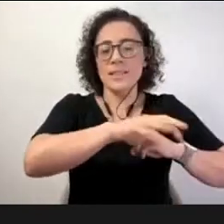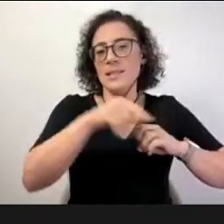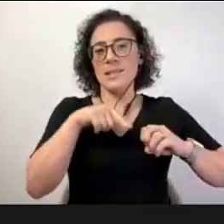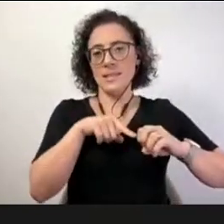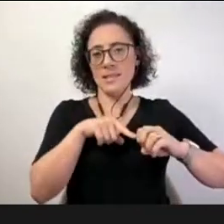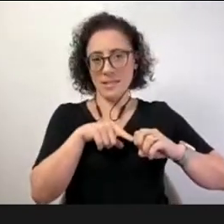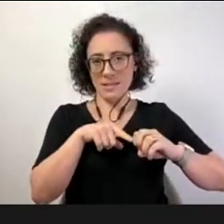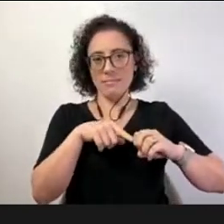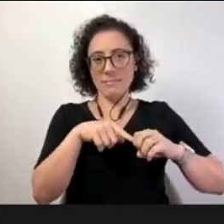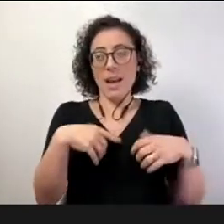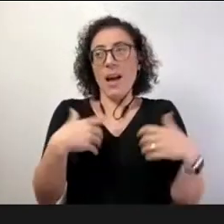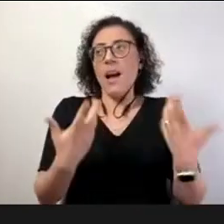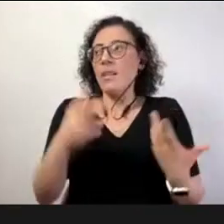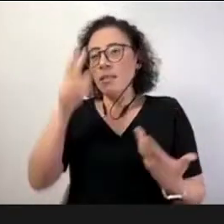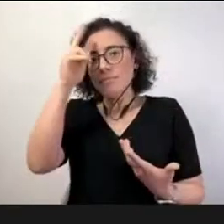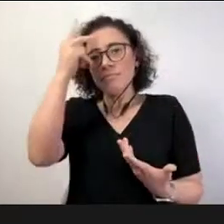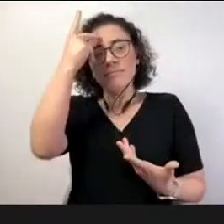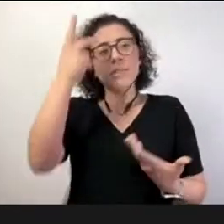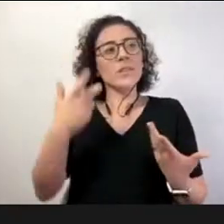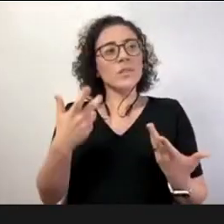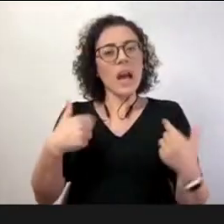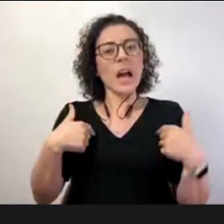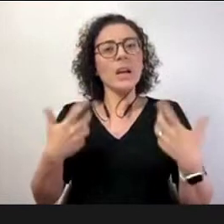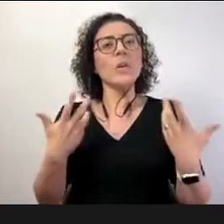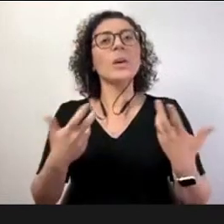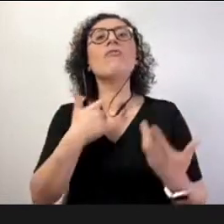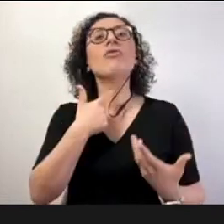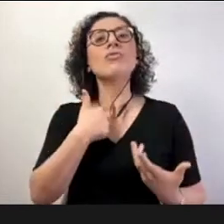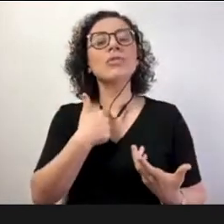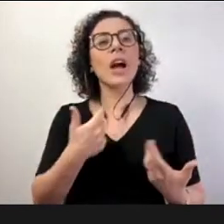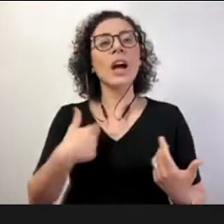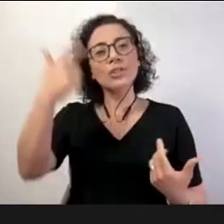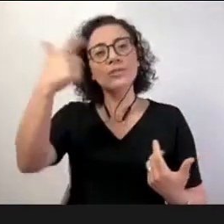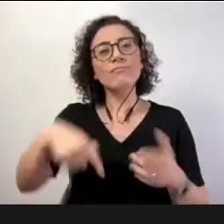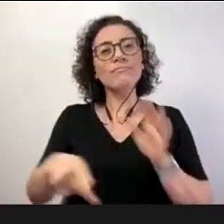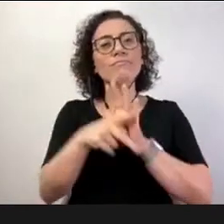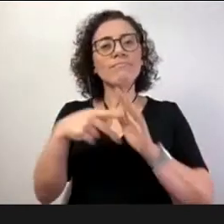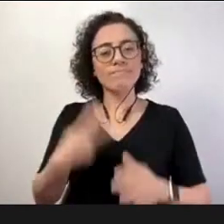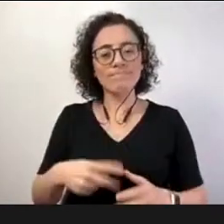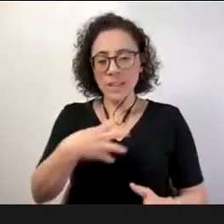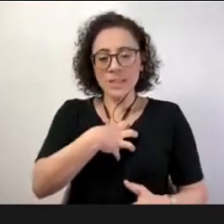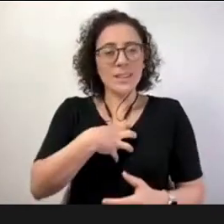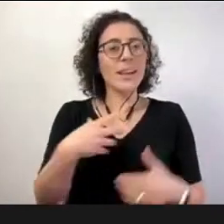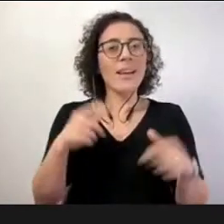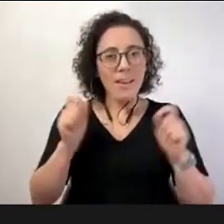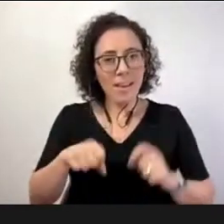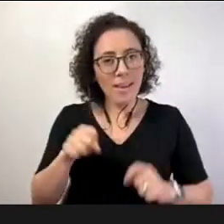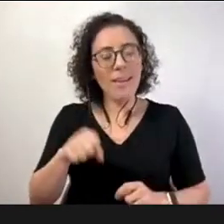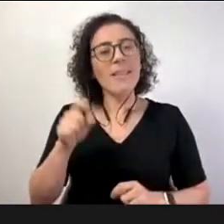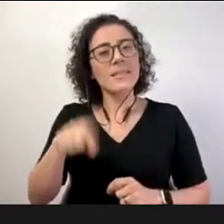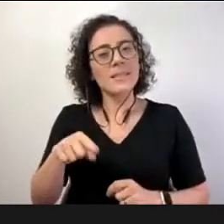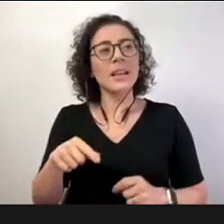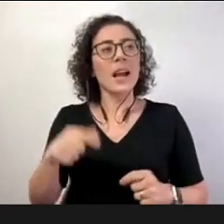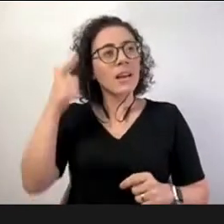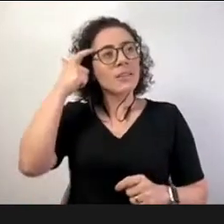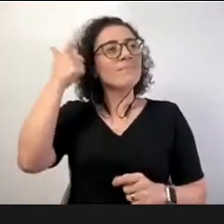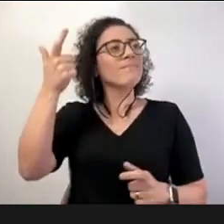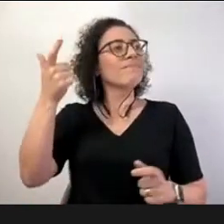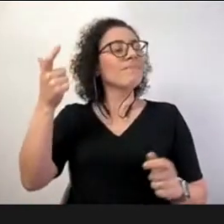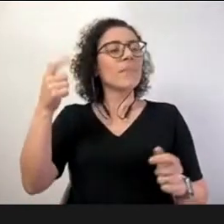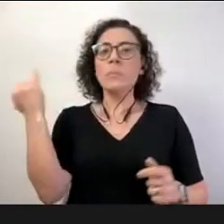que cada um tem de participação de atuação nesse mundão todo. E aí eu me lembrei que trabalhar com educação de jovens e adultos,